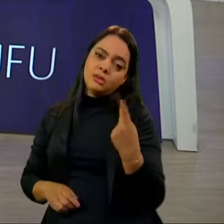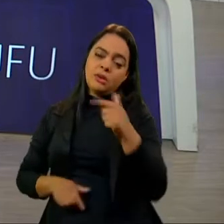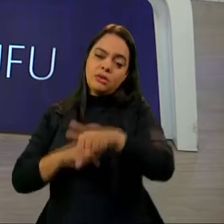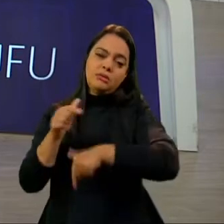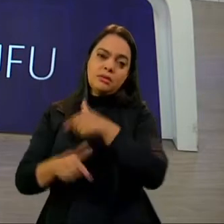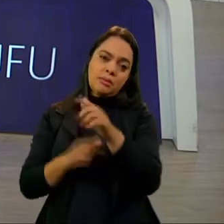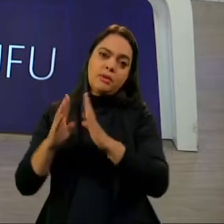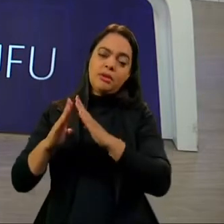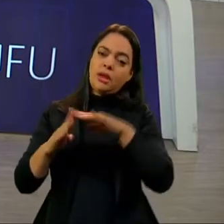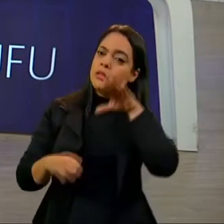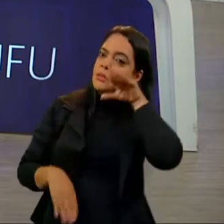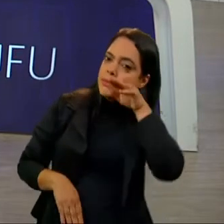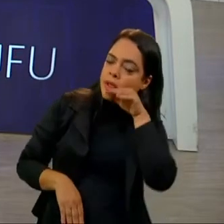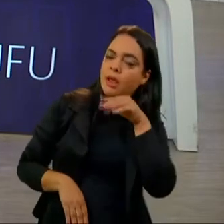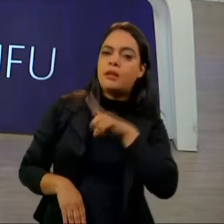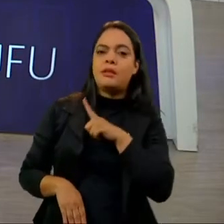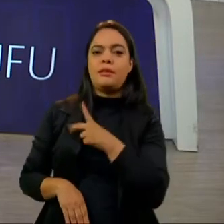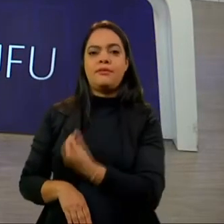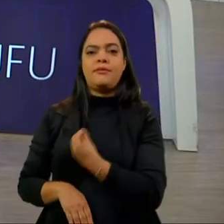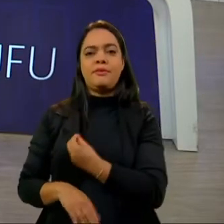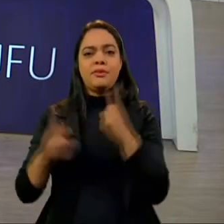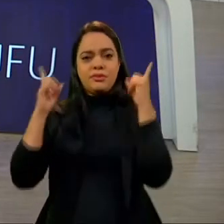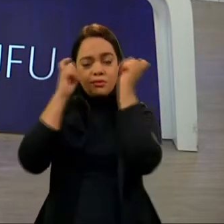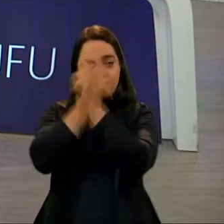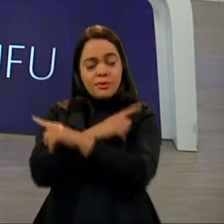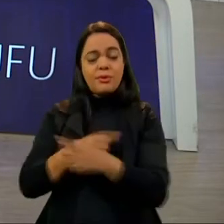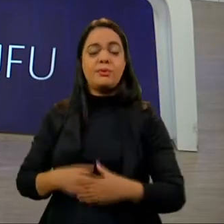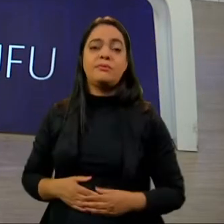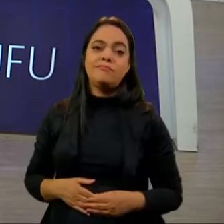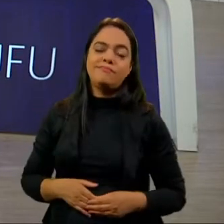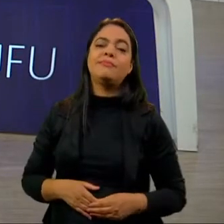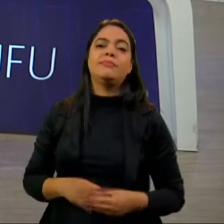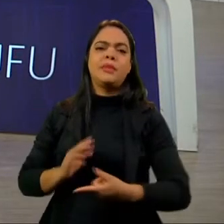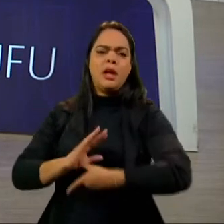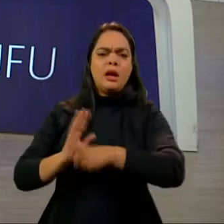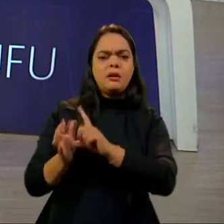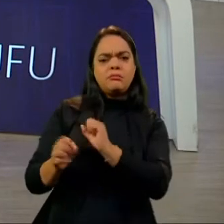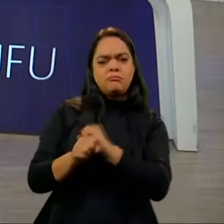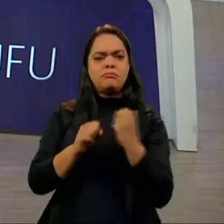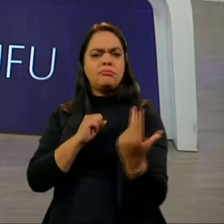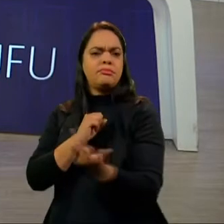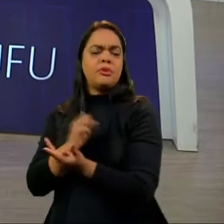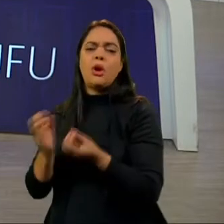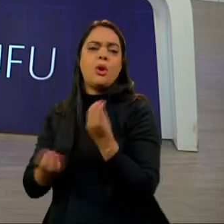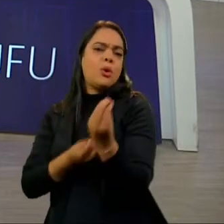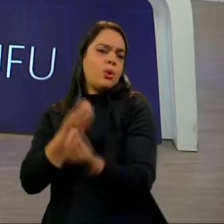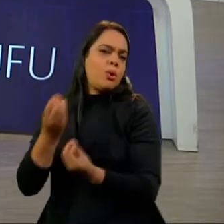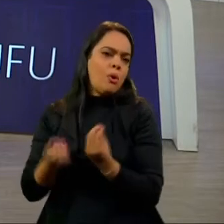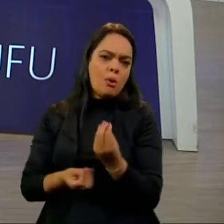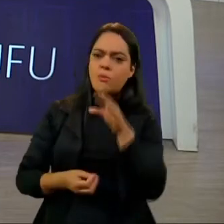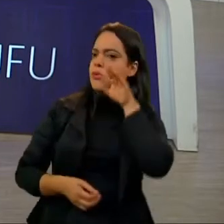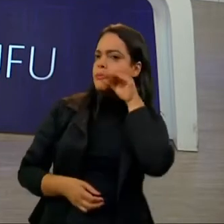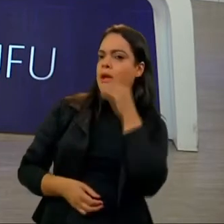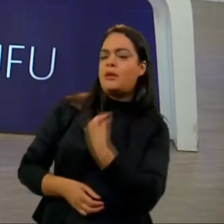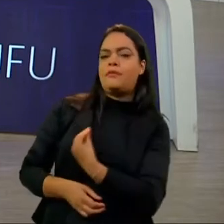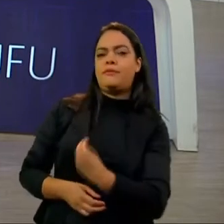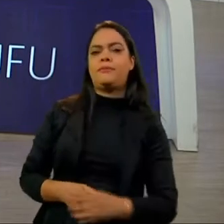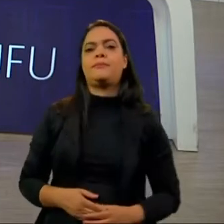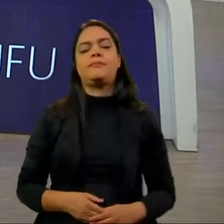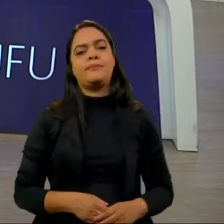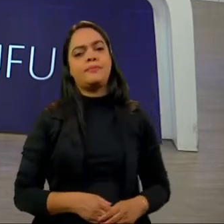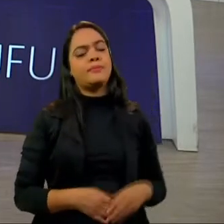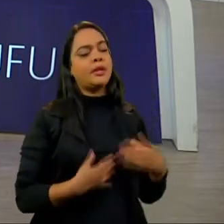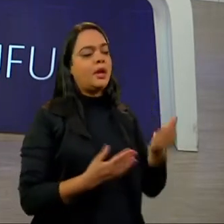doméstico e estar nessa situação de vulnerabilidade. antes da pandemia, qual que era esse cenário da categoria? Então, como a